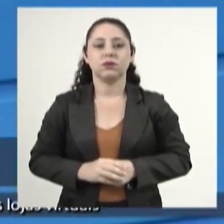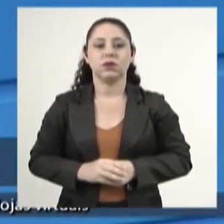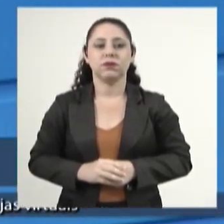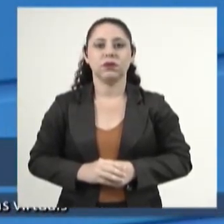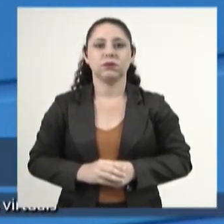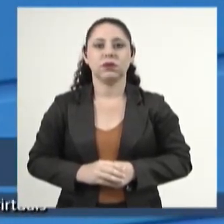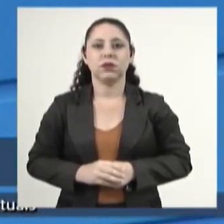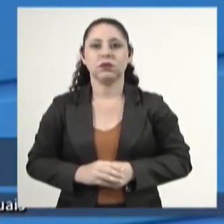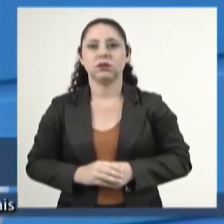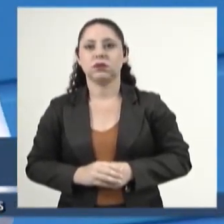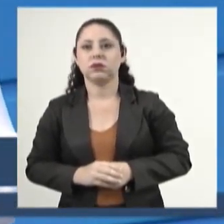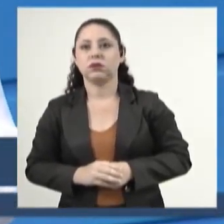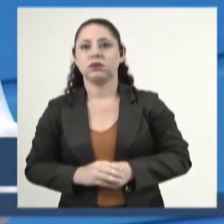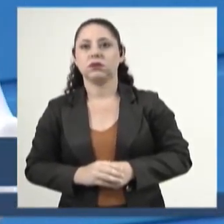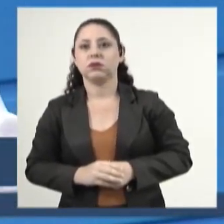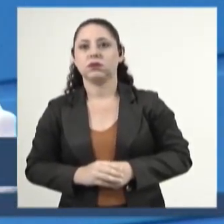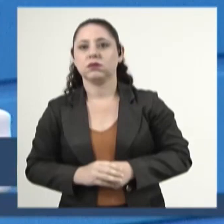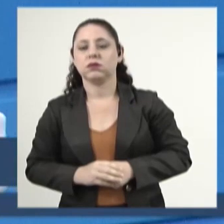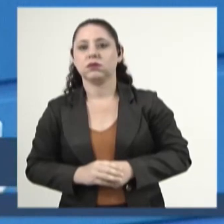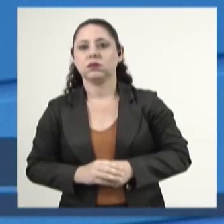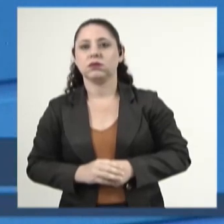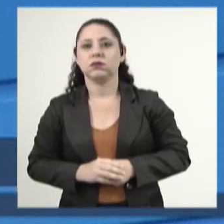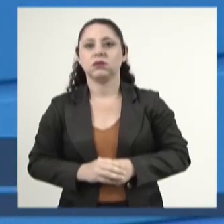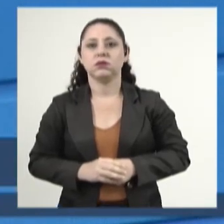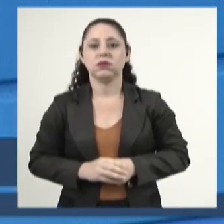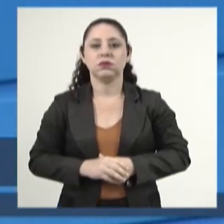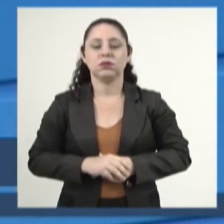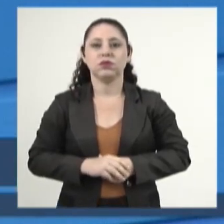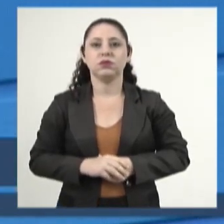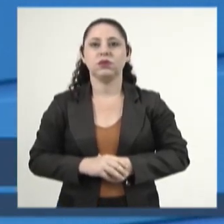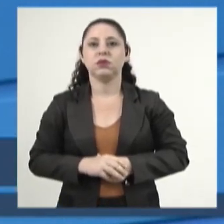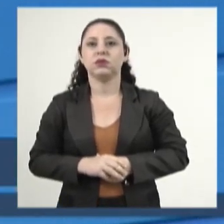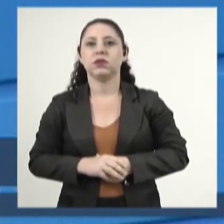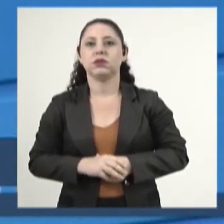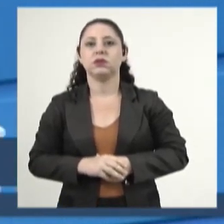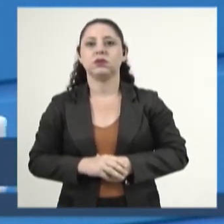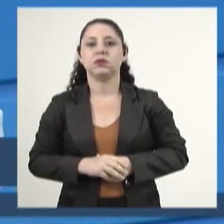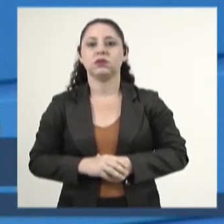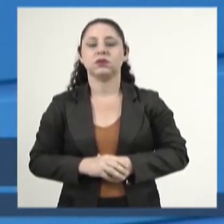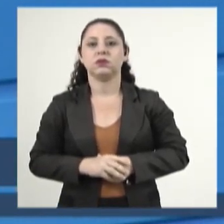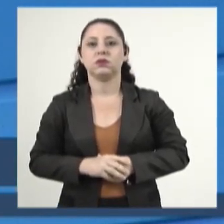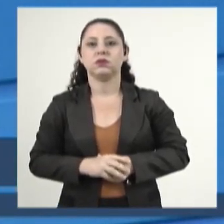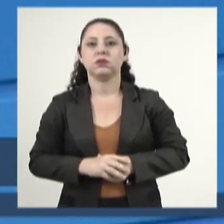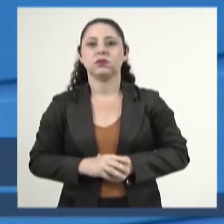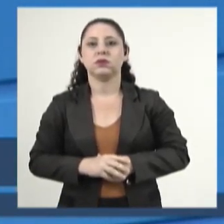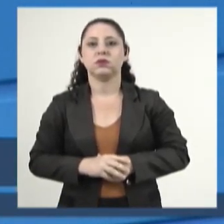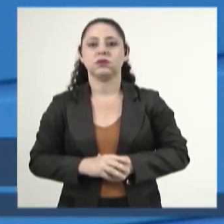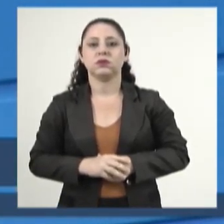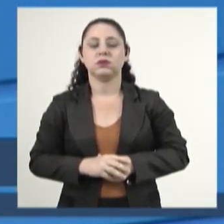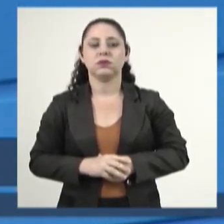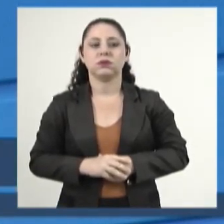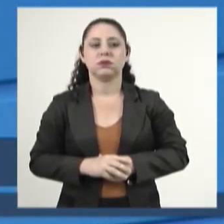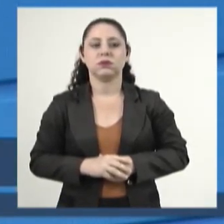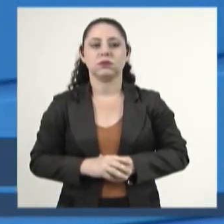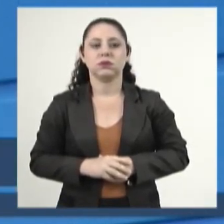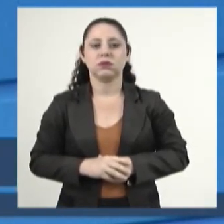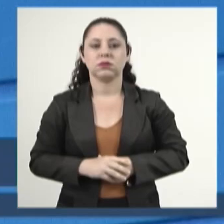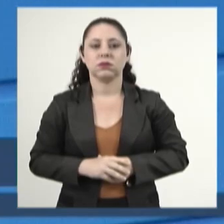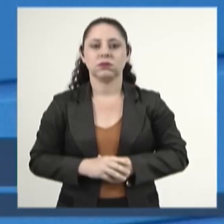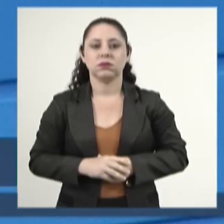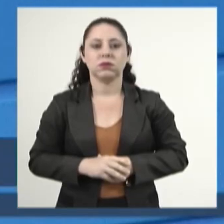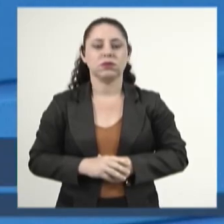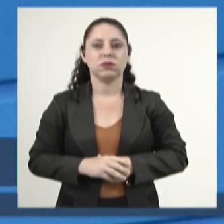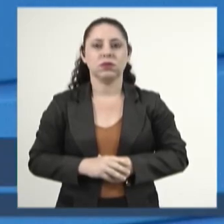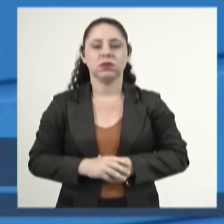isenção. Nós estamos falando de uma redução do IPVA, né, que vai facilitar para aquelas pessoas